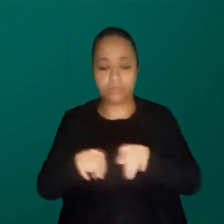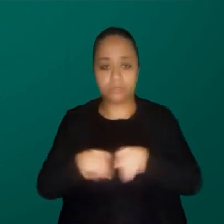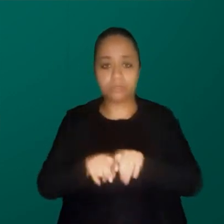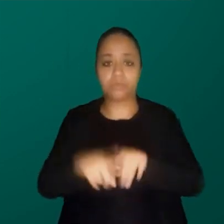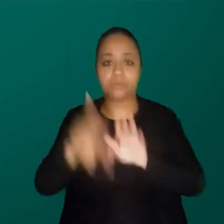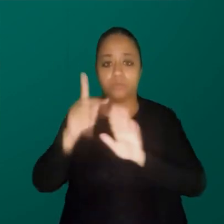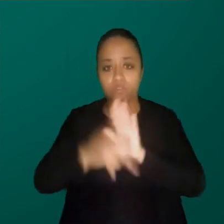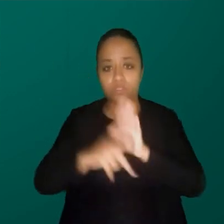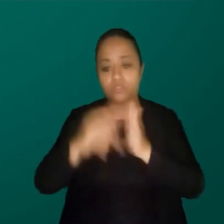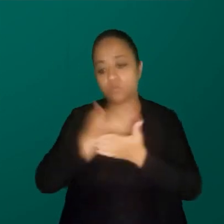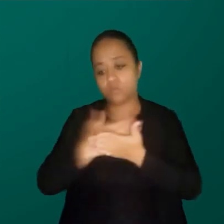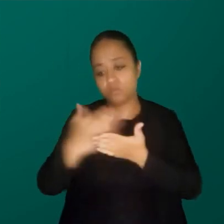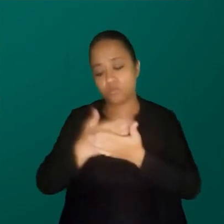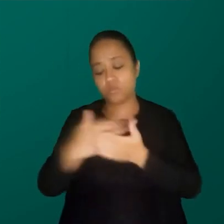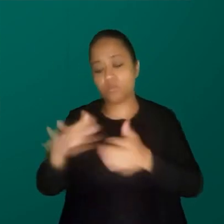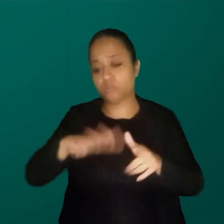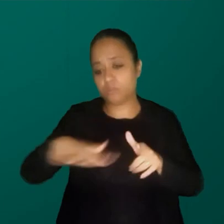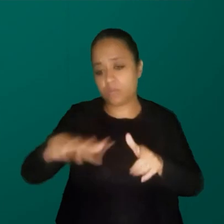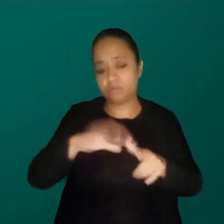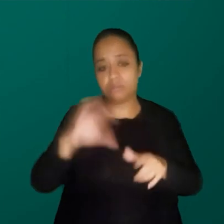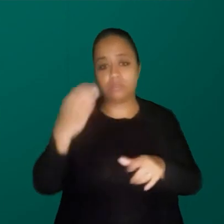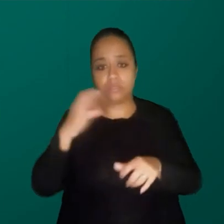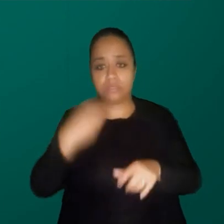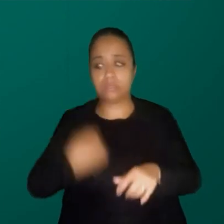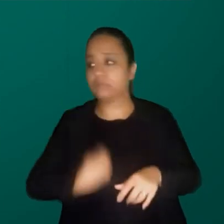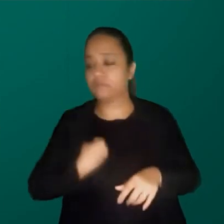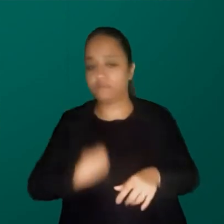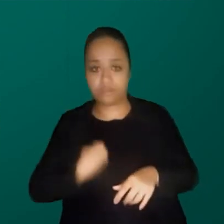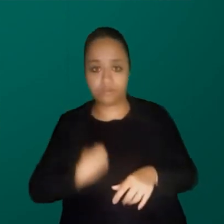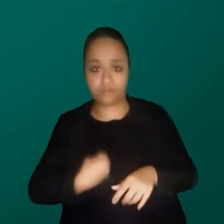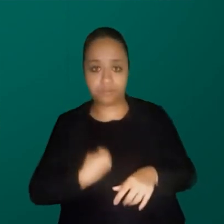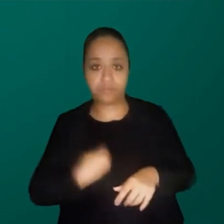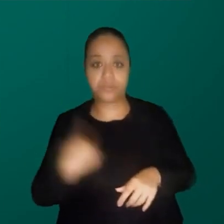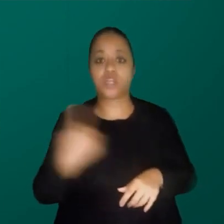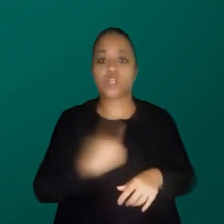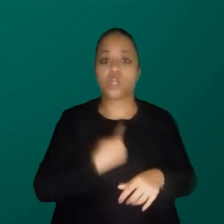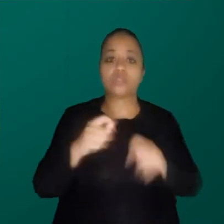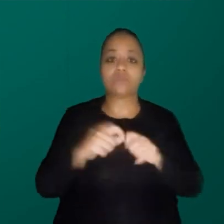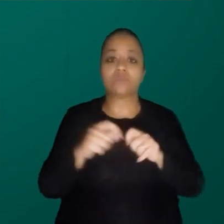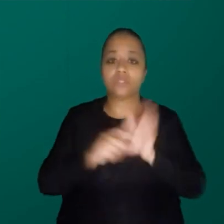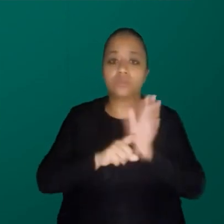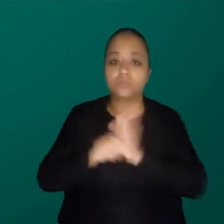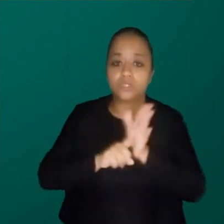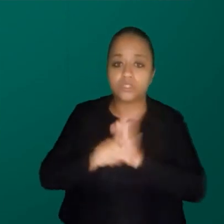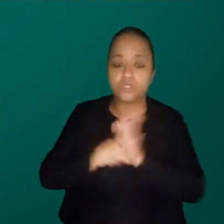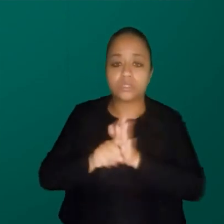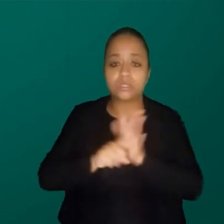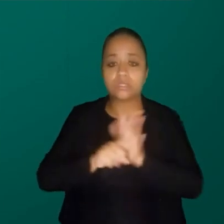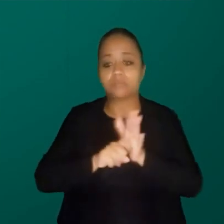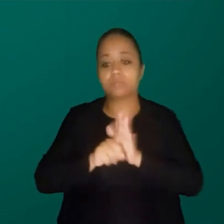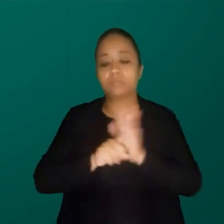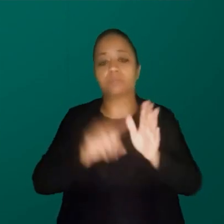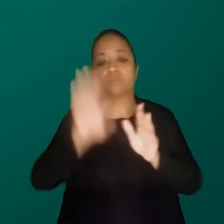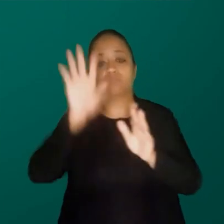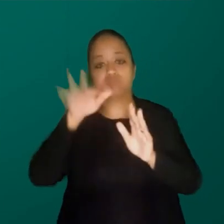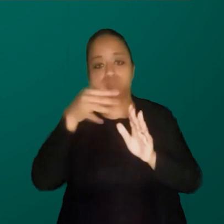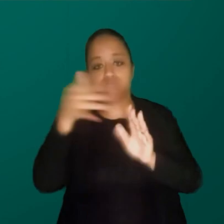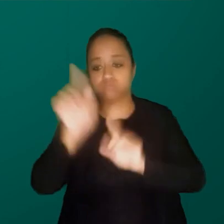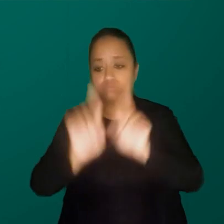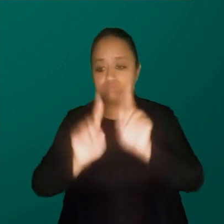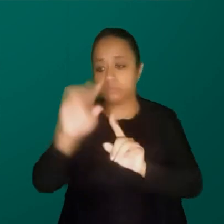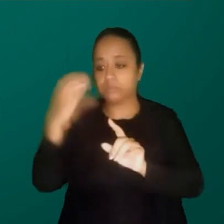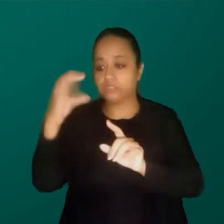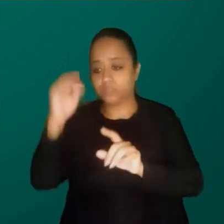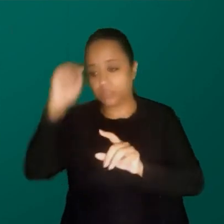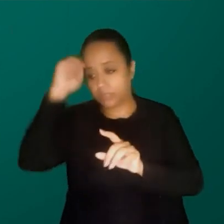Então, o projeto começou no Espaço Ciência Viva. A gente estava fazendo essa pesquisa do mapeamento das cientistas negras